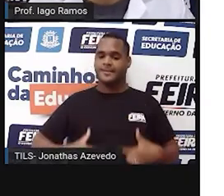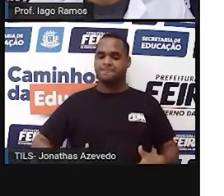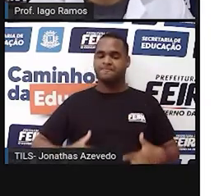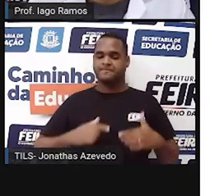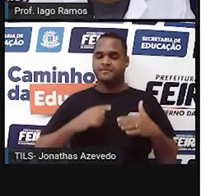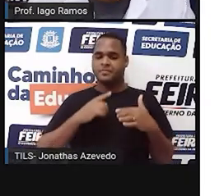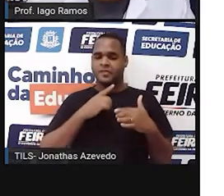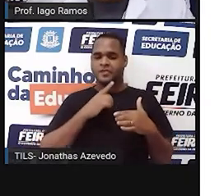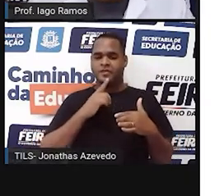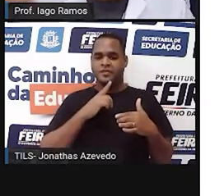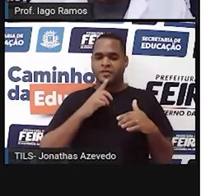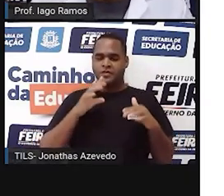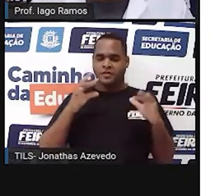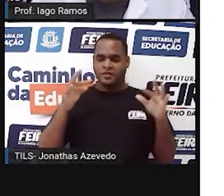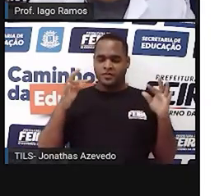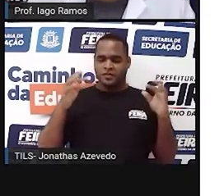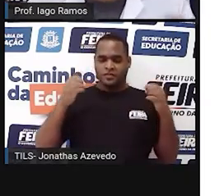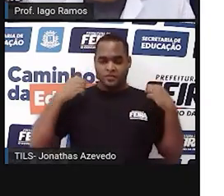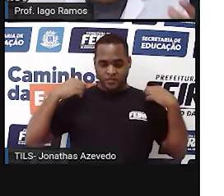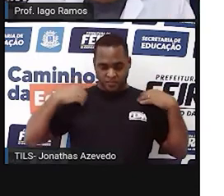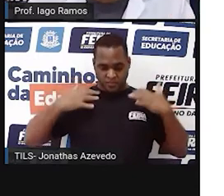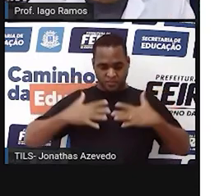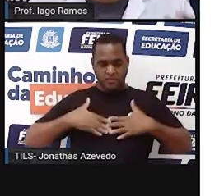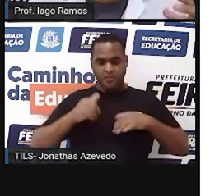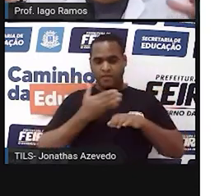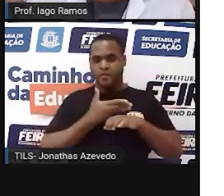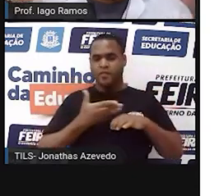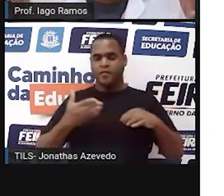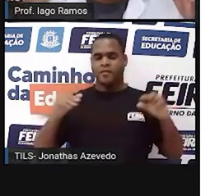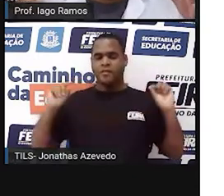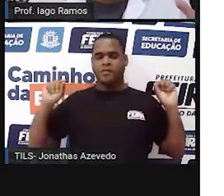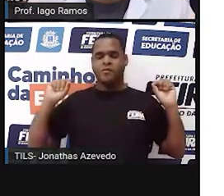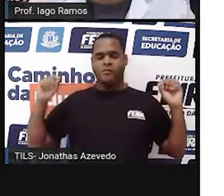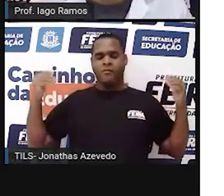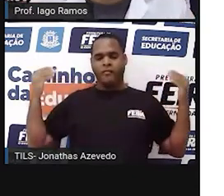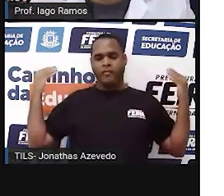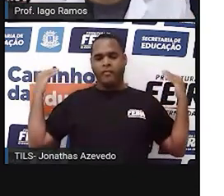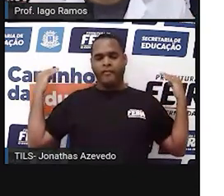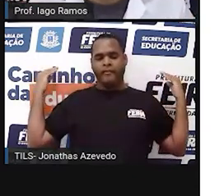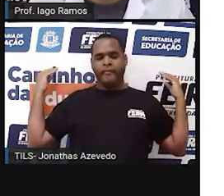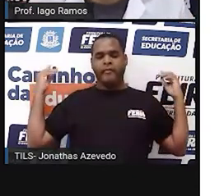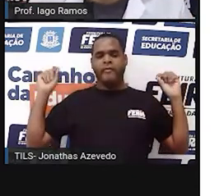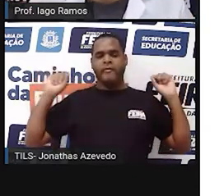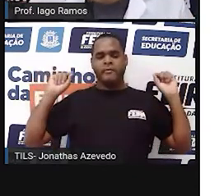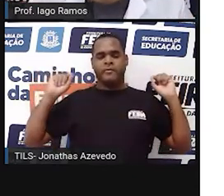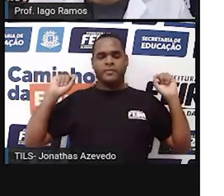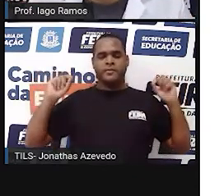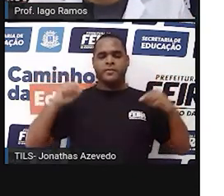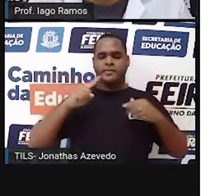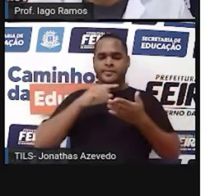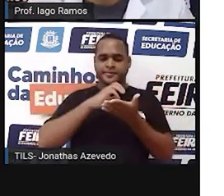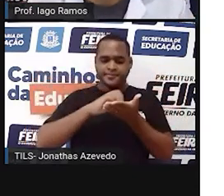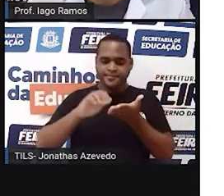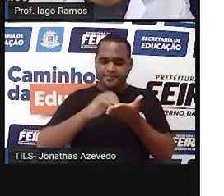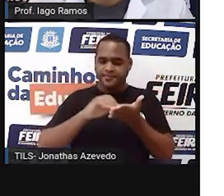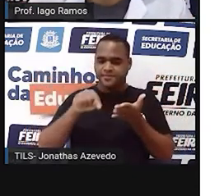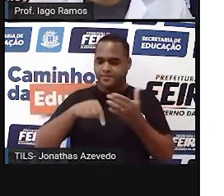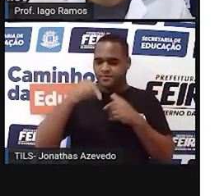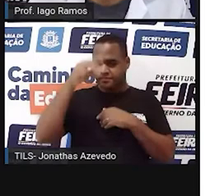jaleco branco, e aqui atrás de mim, no ambiente, onde essa aula está sendo aqui transmitida para você,